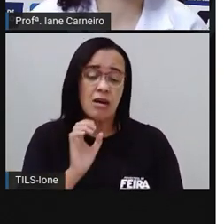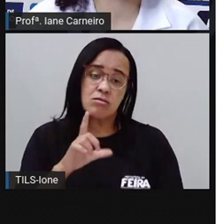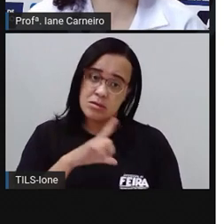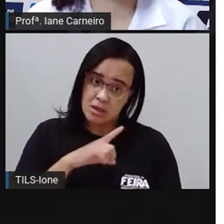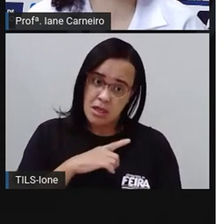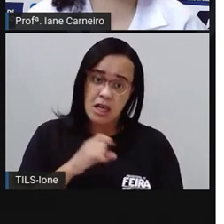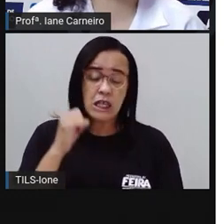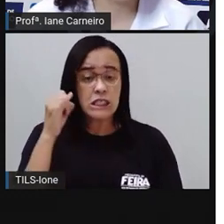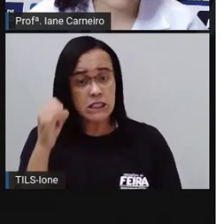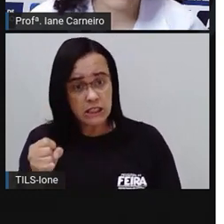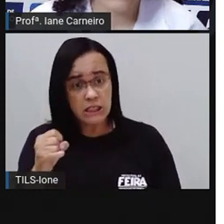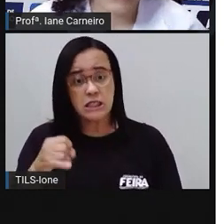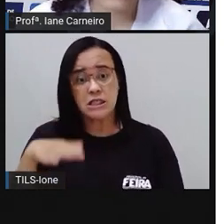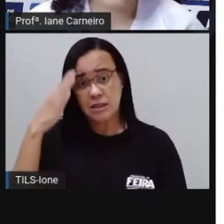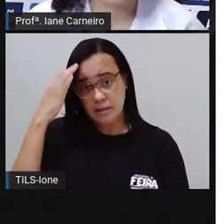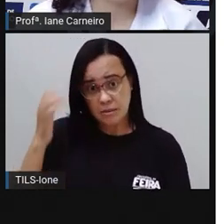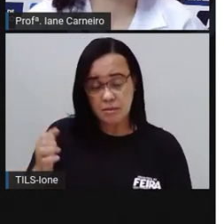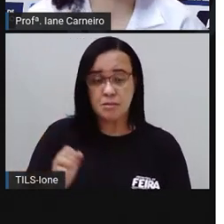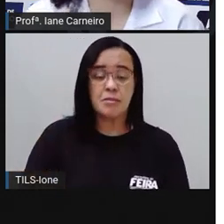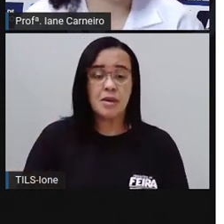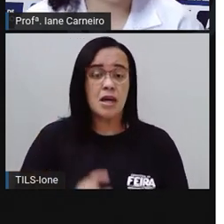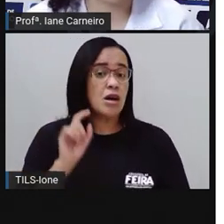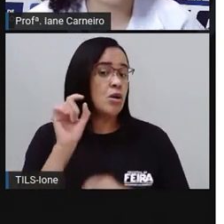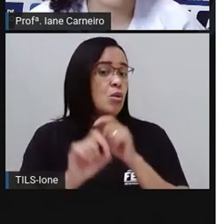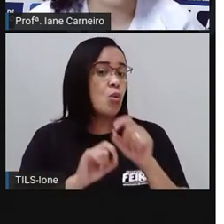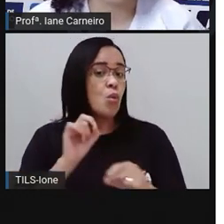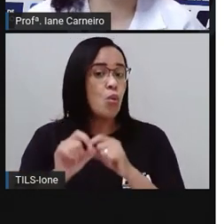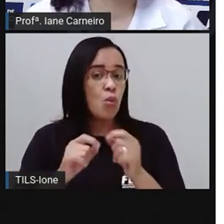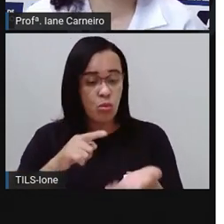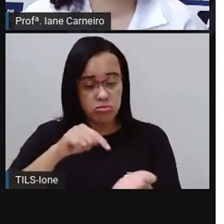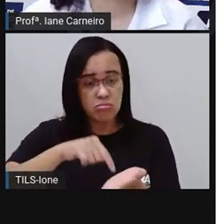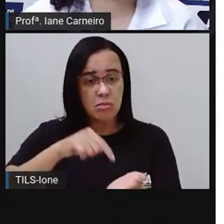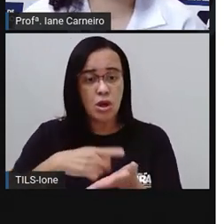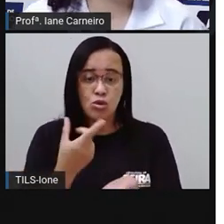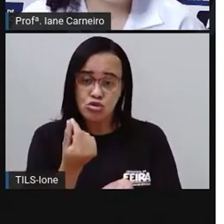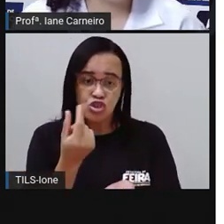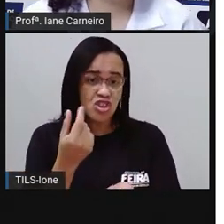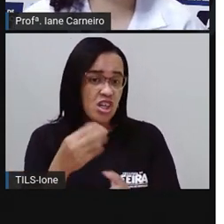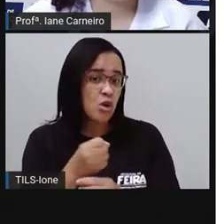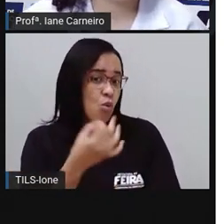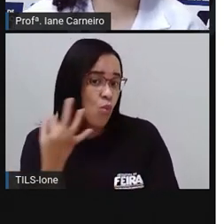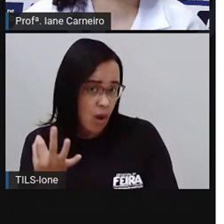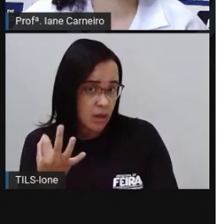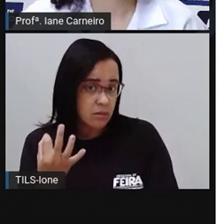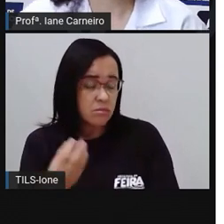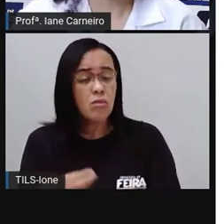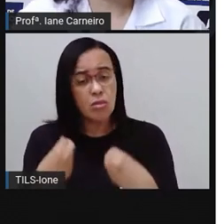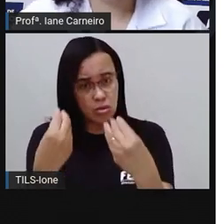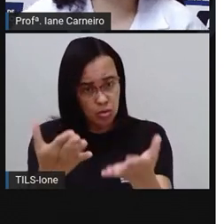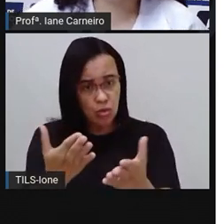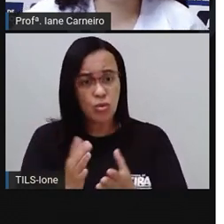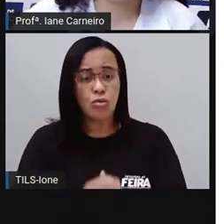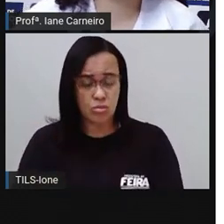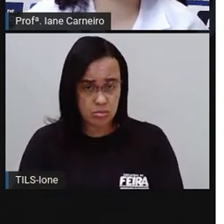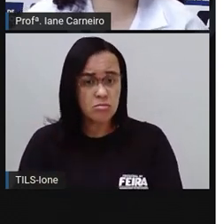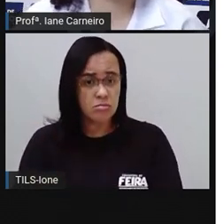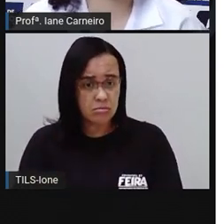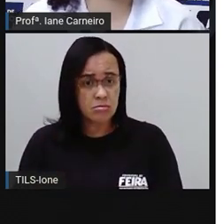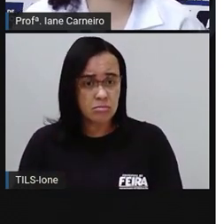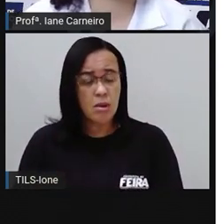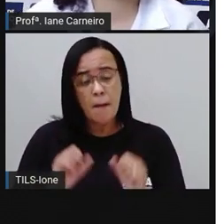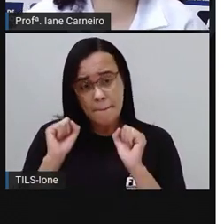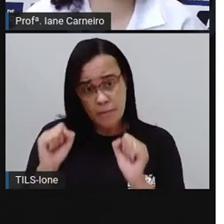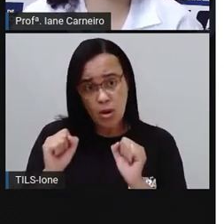conseguir adivinhar o valor dessas moedas, eu as dou para você. Posso até lhe dizer quantas moedas eu